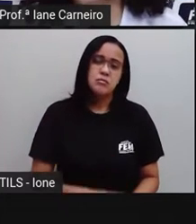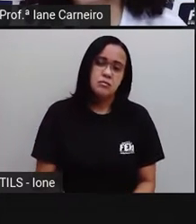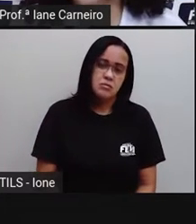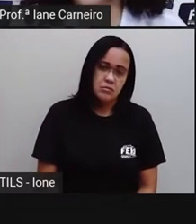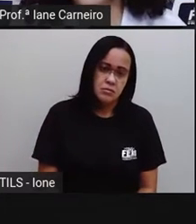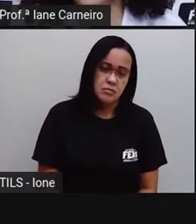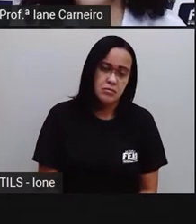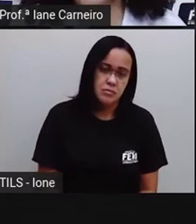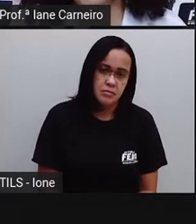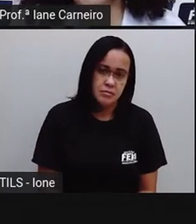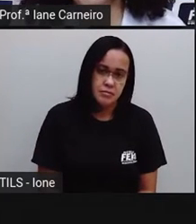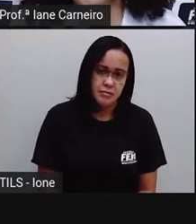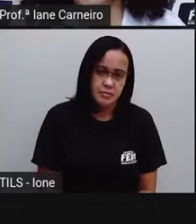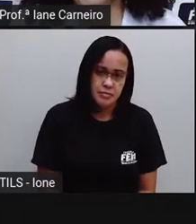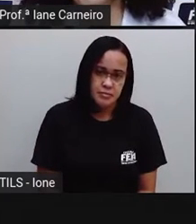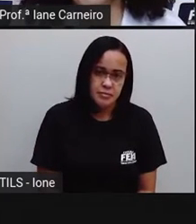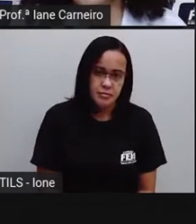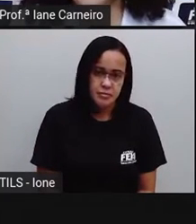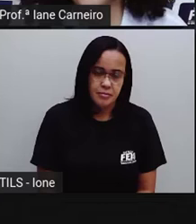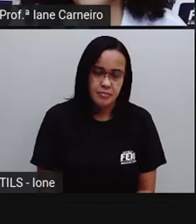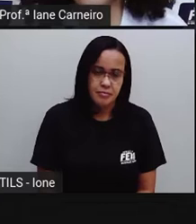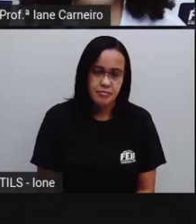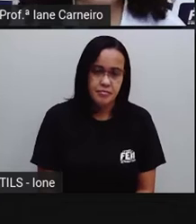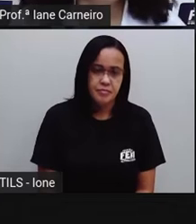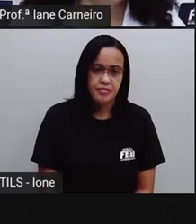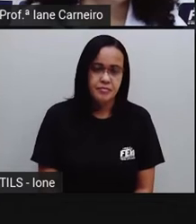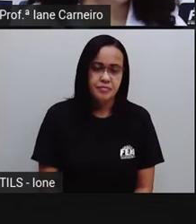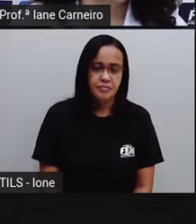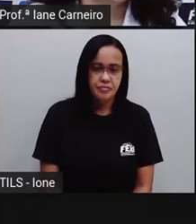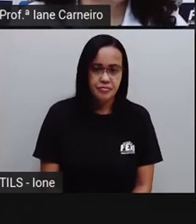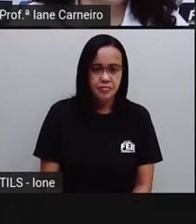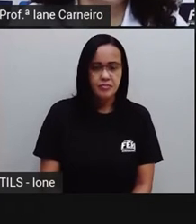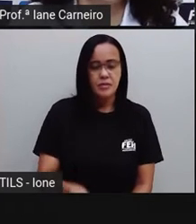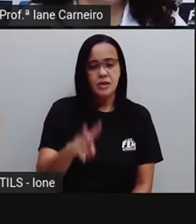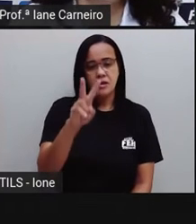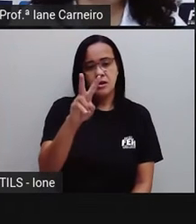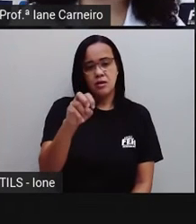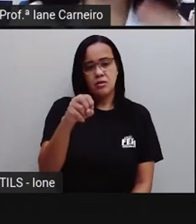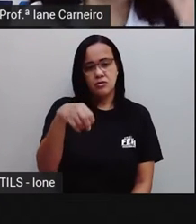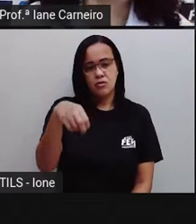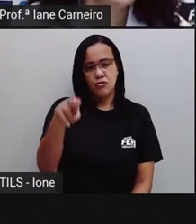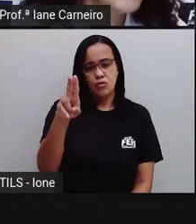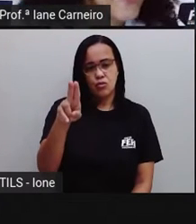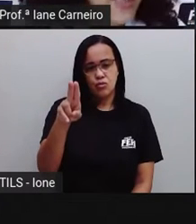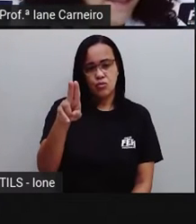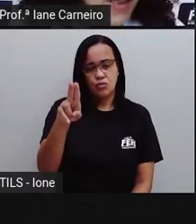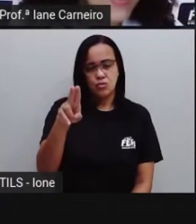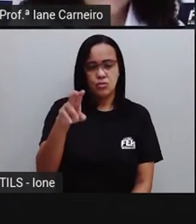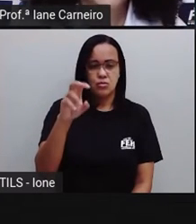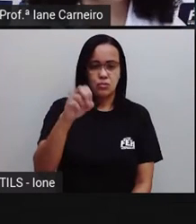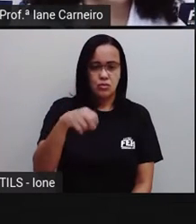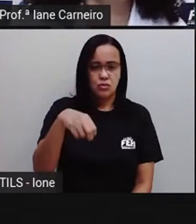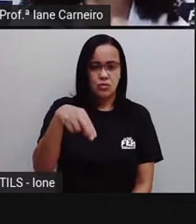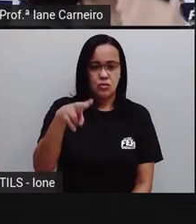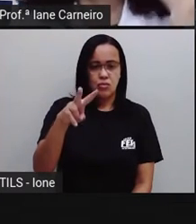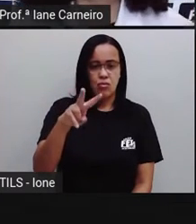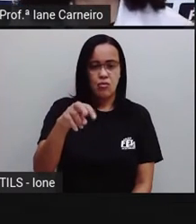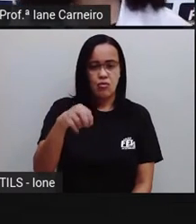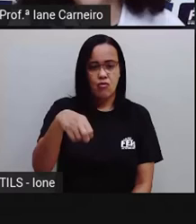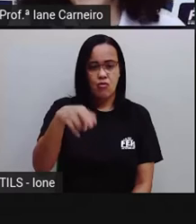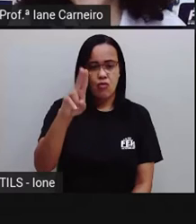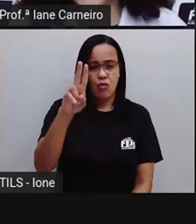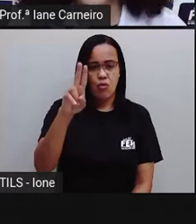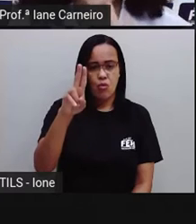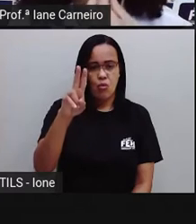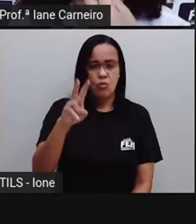É... Deixa eu ver... Vú, é... Vulnerabilidade, né? O Vú